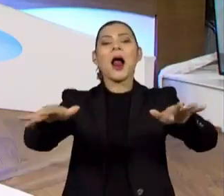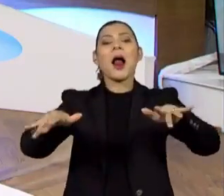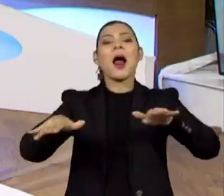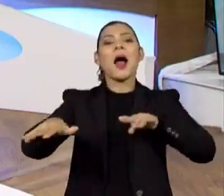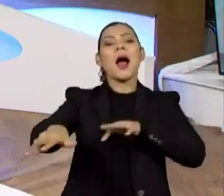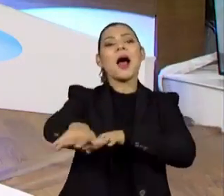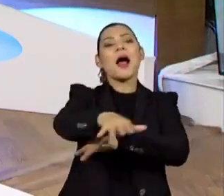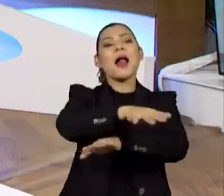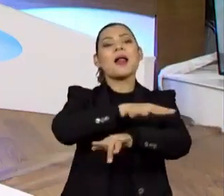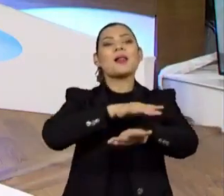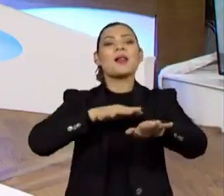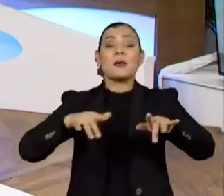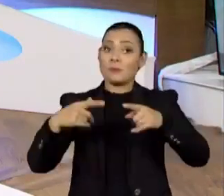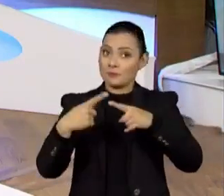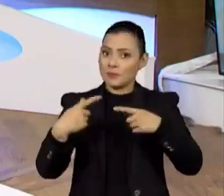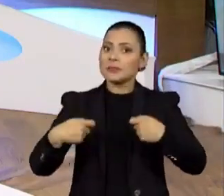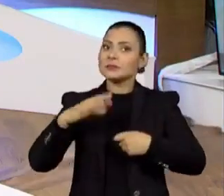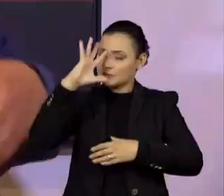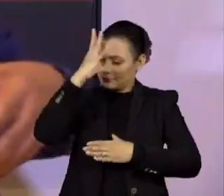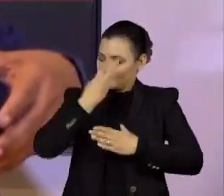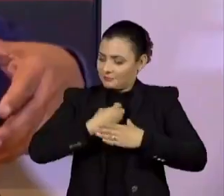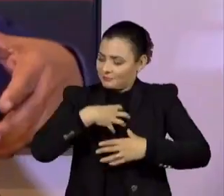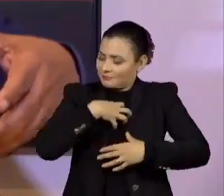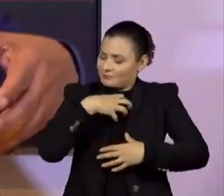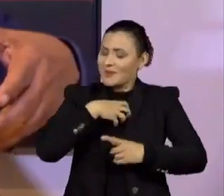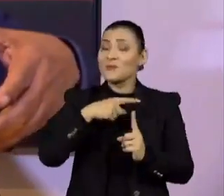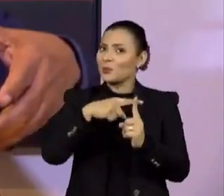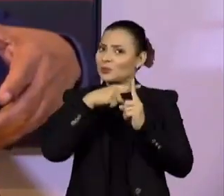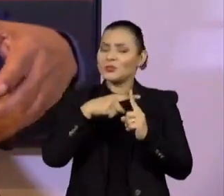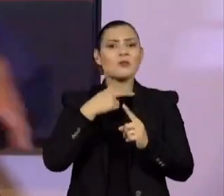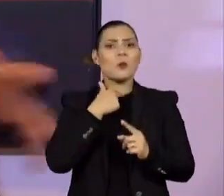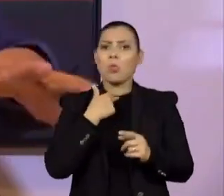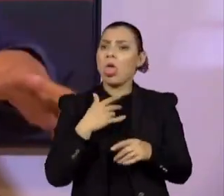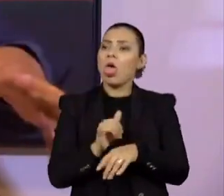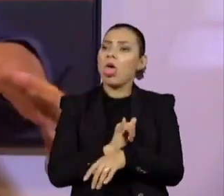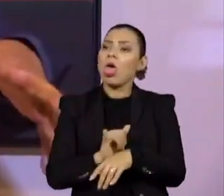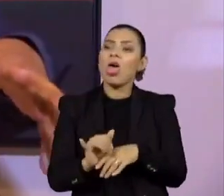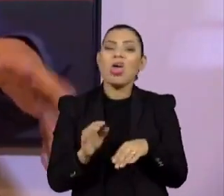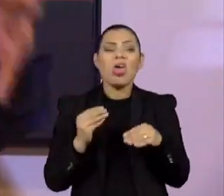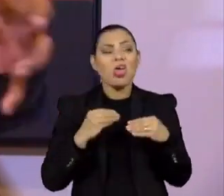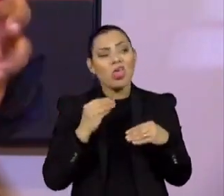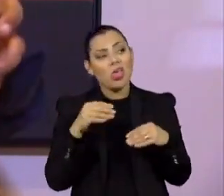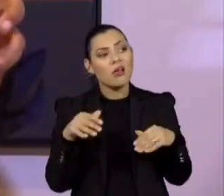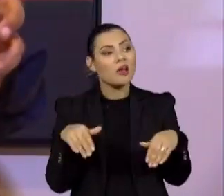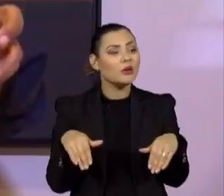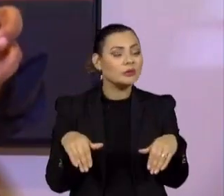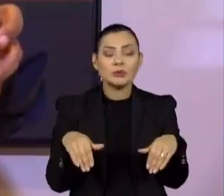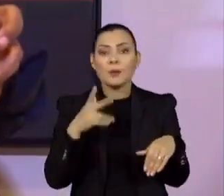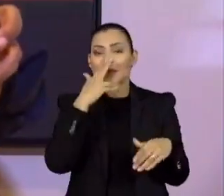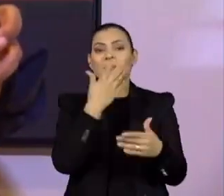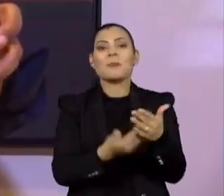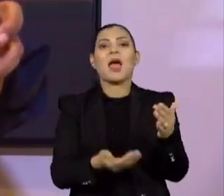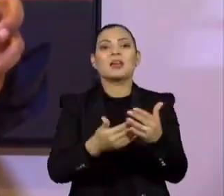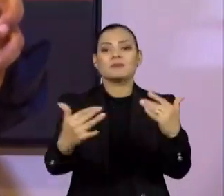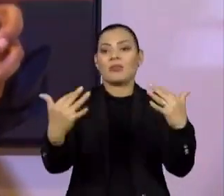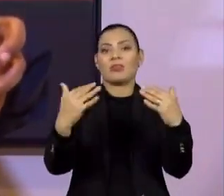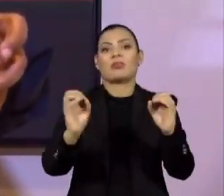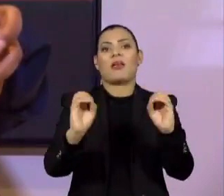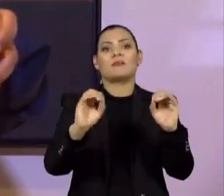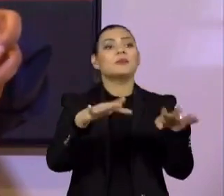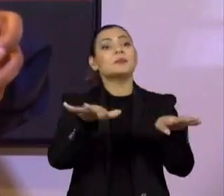palco tem que ter muita energia, não pode bobear, porque senão você perde o domínio do público.